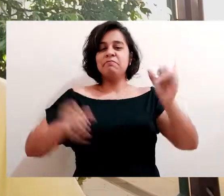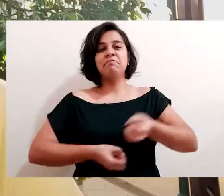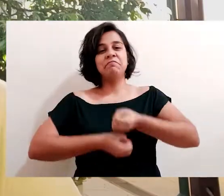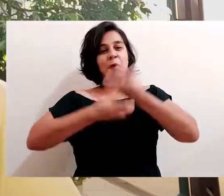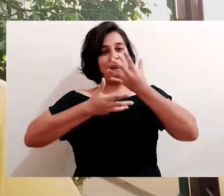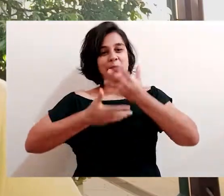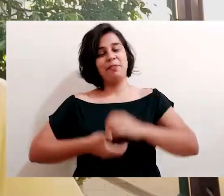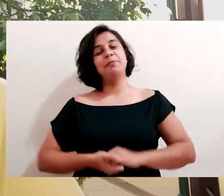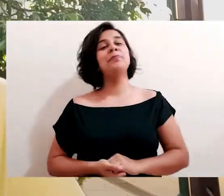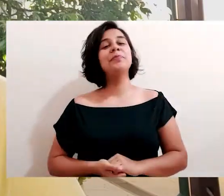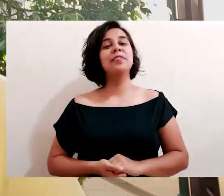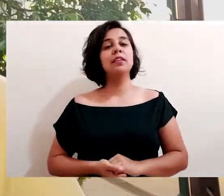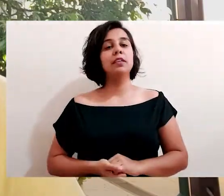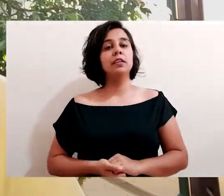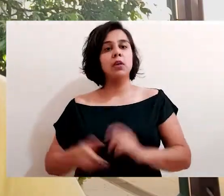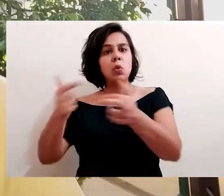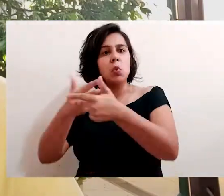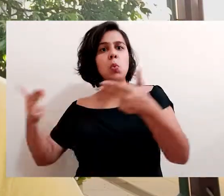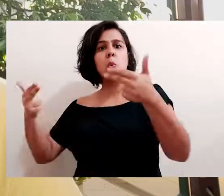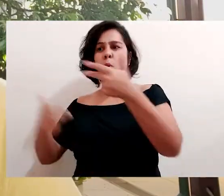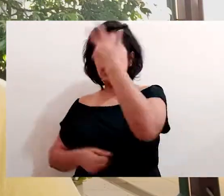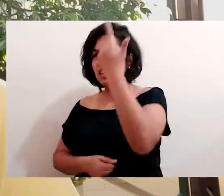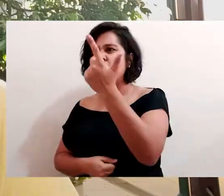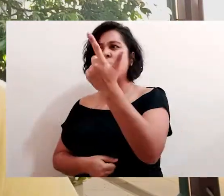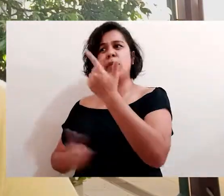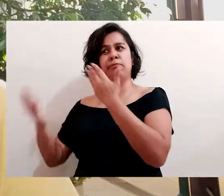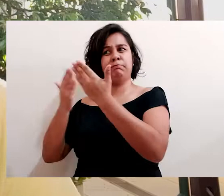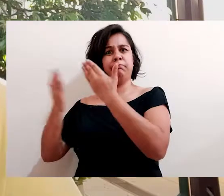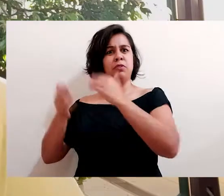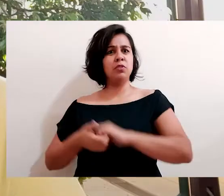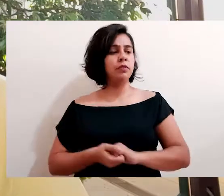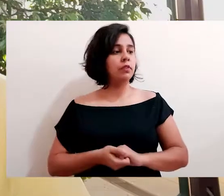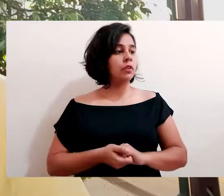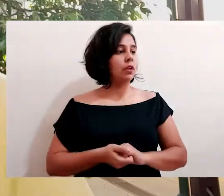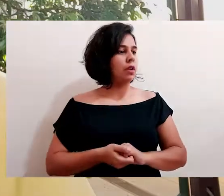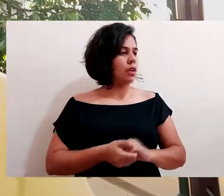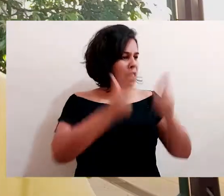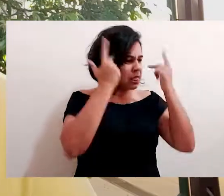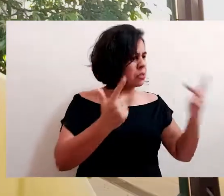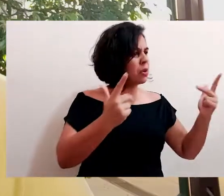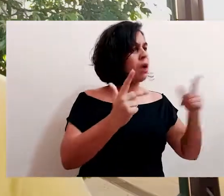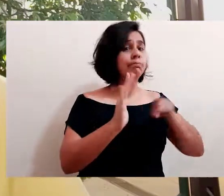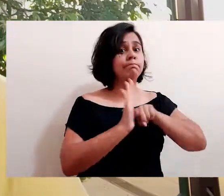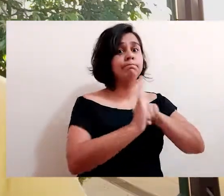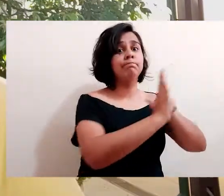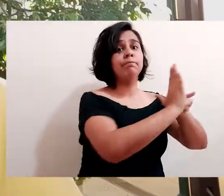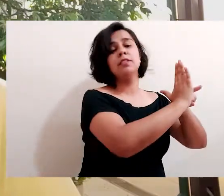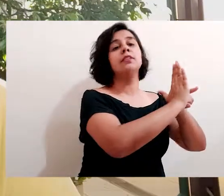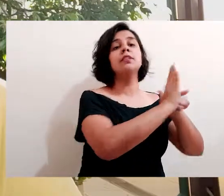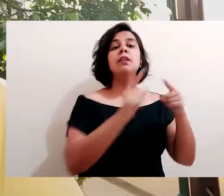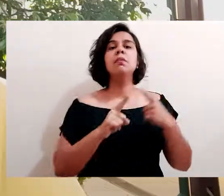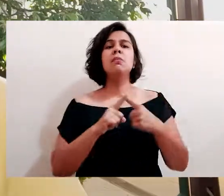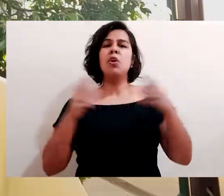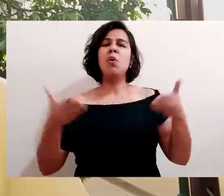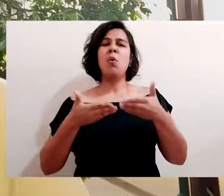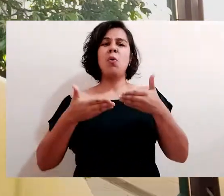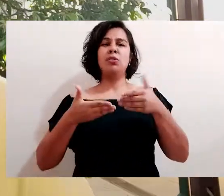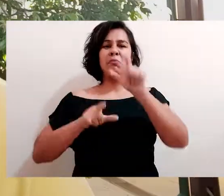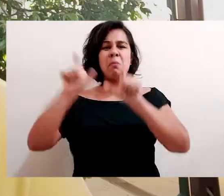professor vou pedir a ajuda de um poeta, tá? Desconfiem das coisas mais triviais,